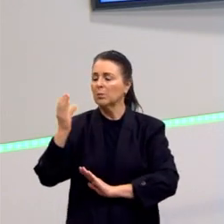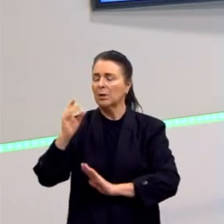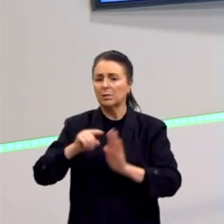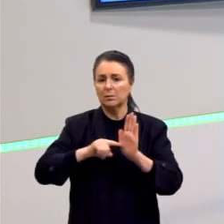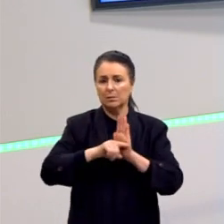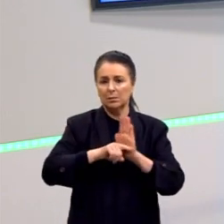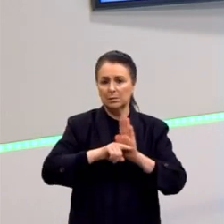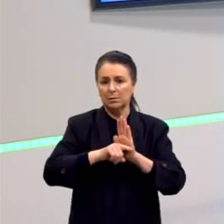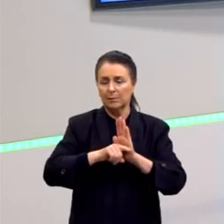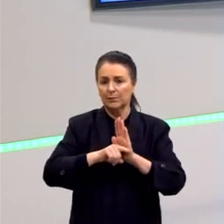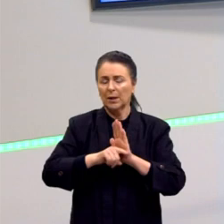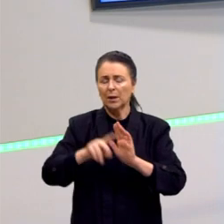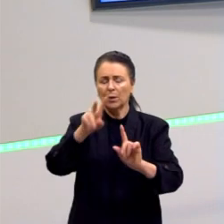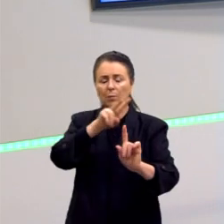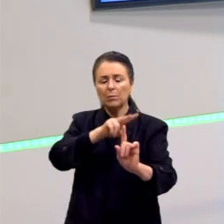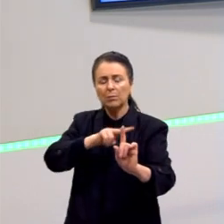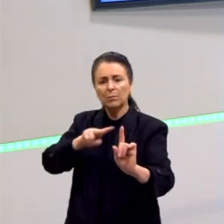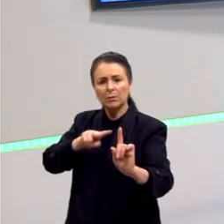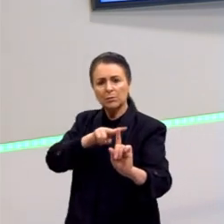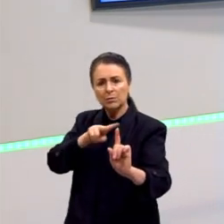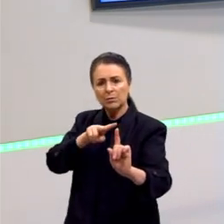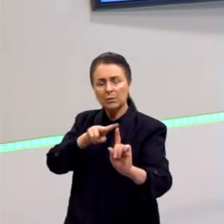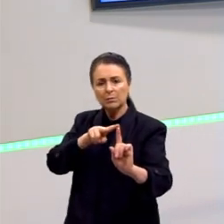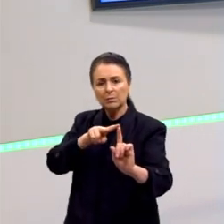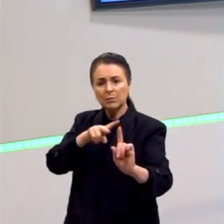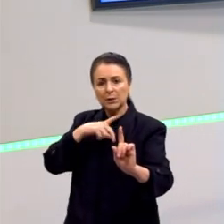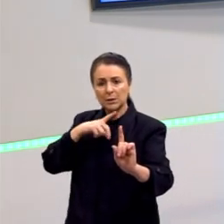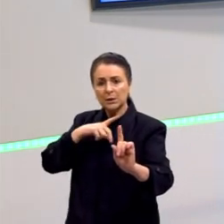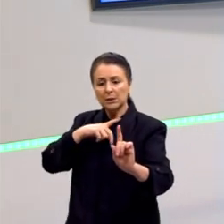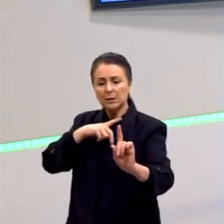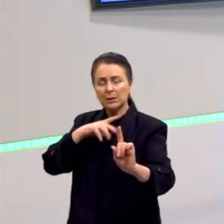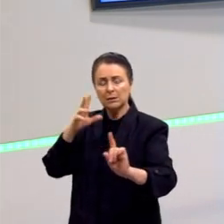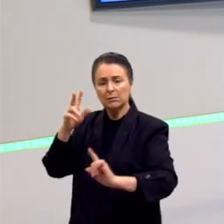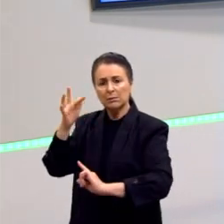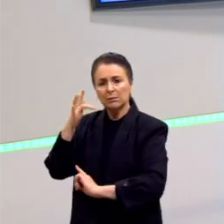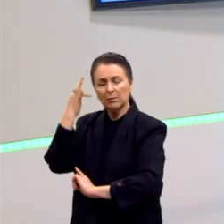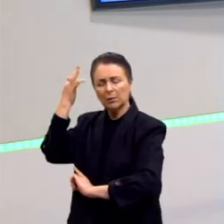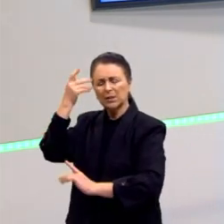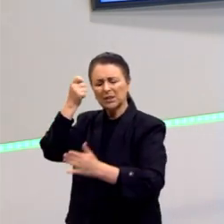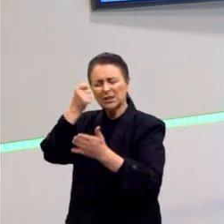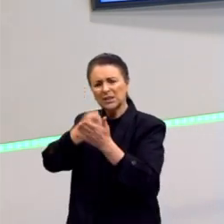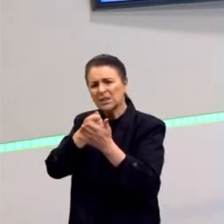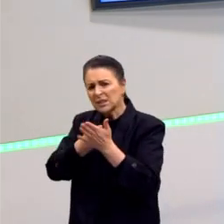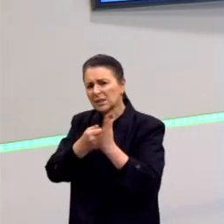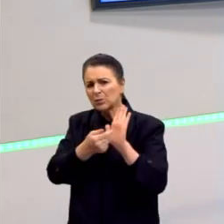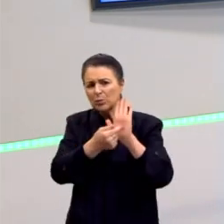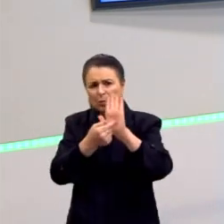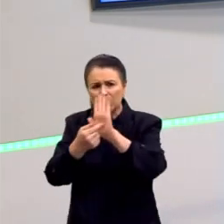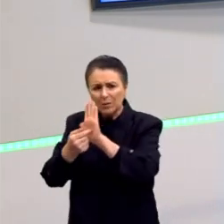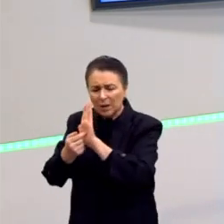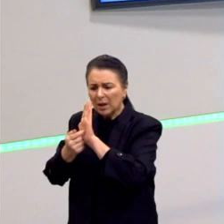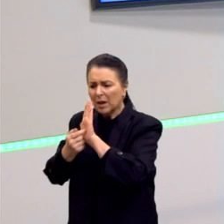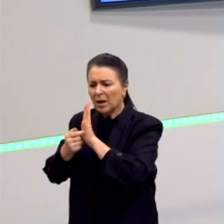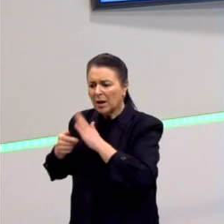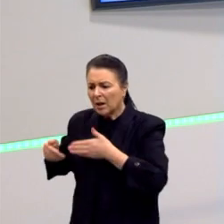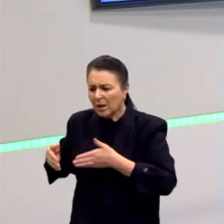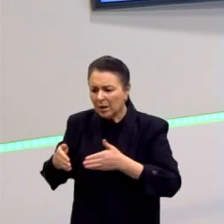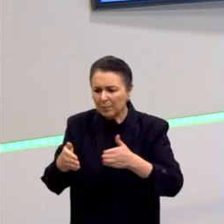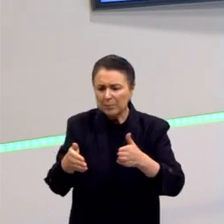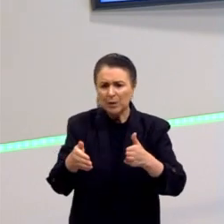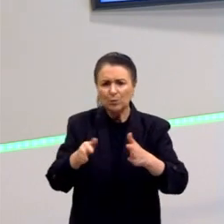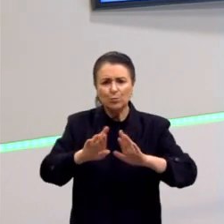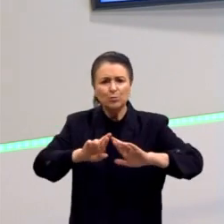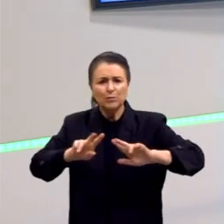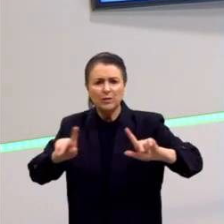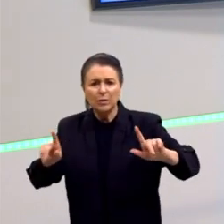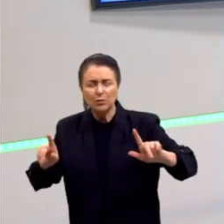Então, agora é uma perspectiva de um pouco desses filósofos tentando buscar outros caminhos, além da questão puramente